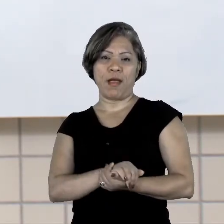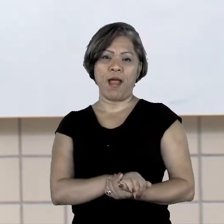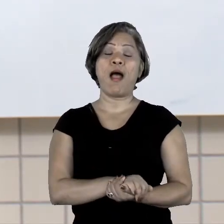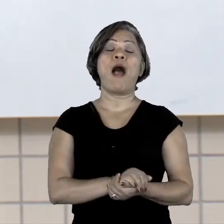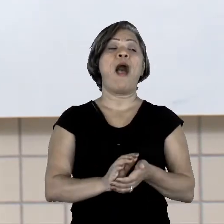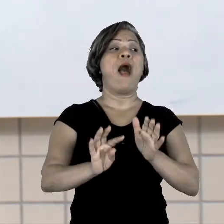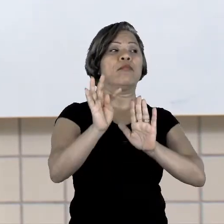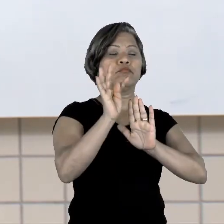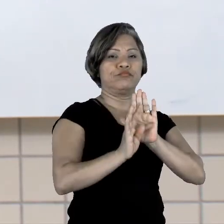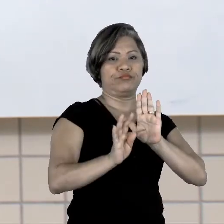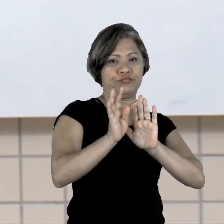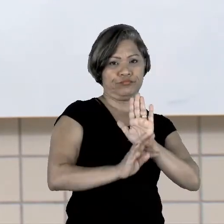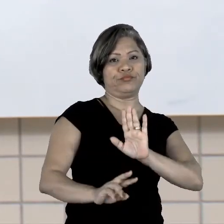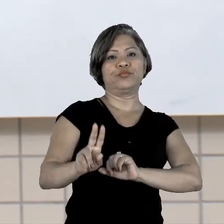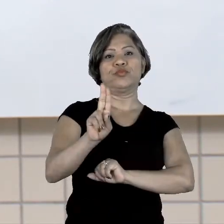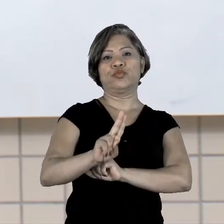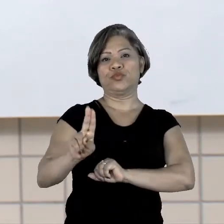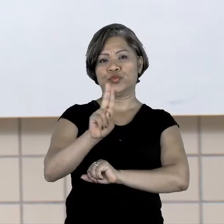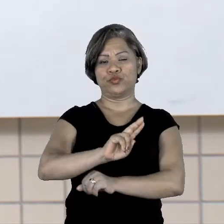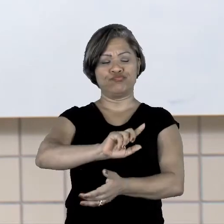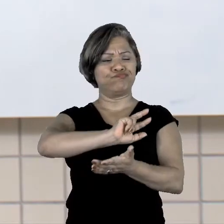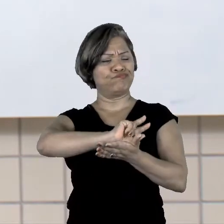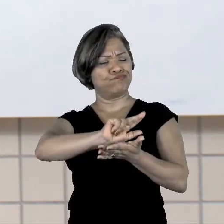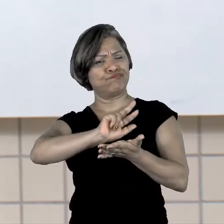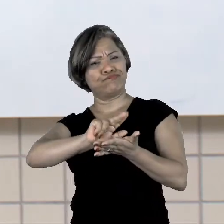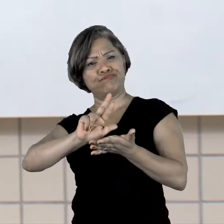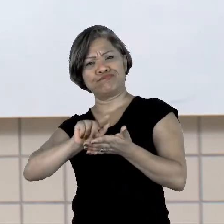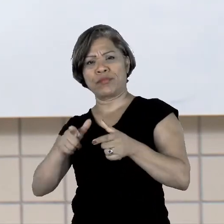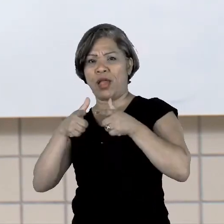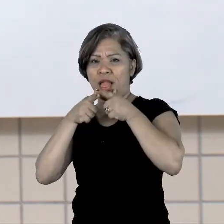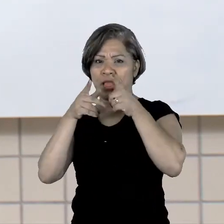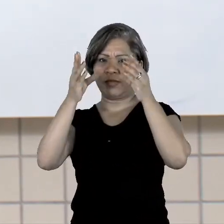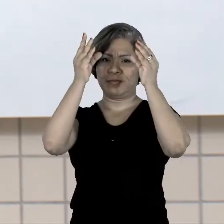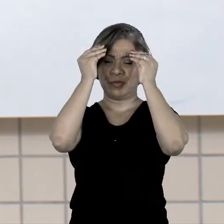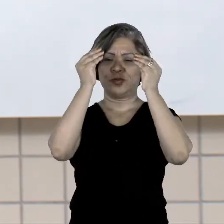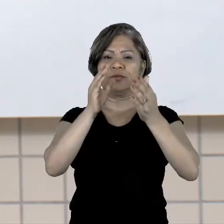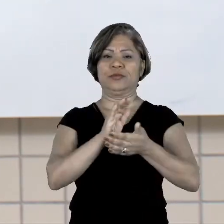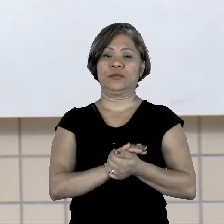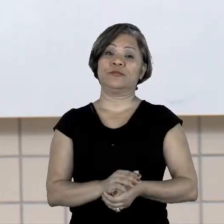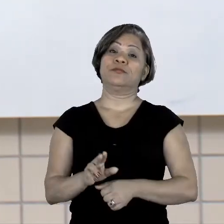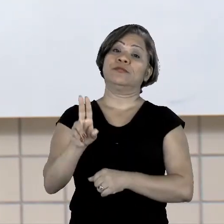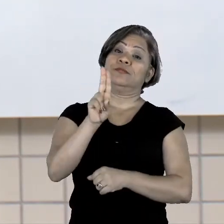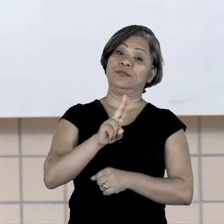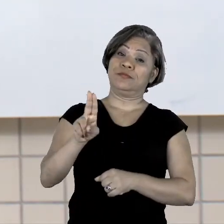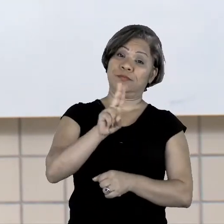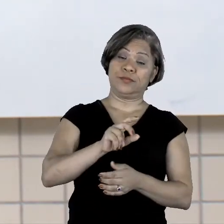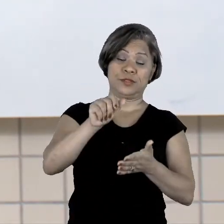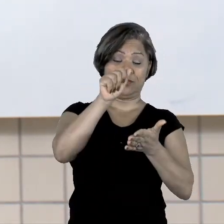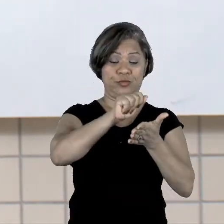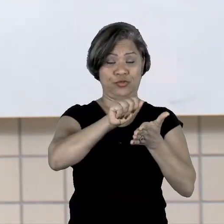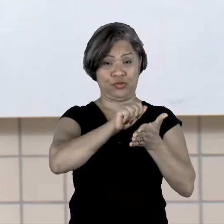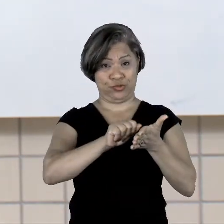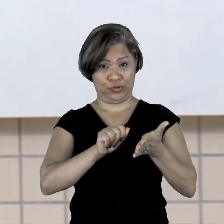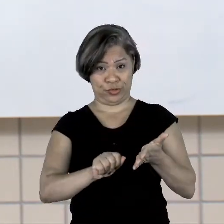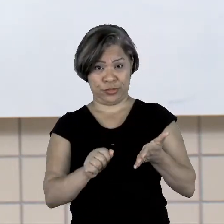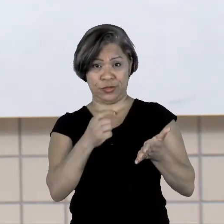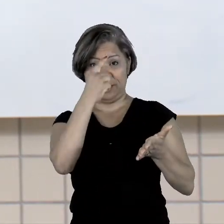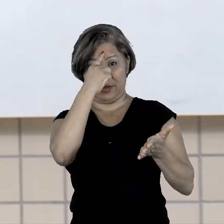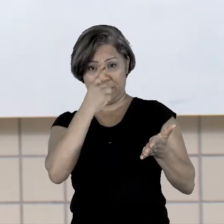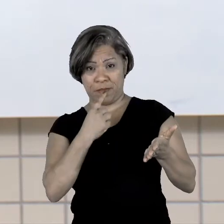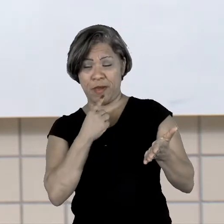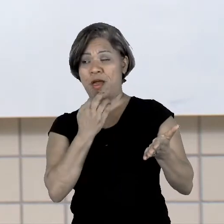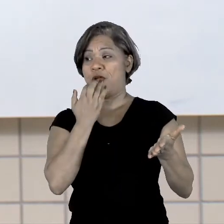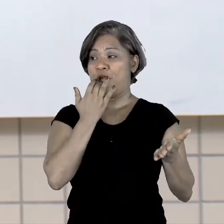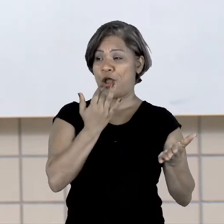eu utilizei várias linguagens. Eu usei a escrita, usei imagens, usei cores, mas também